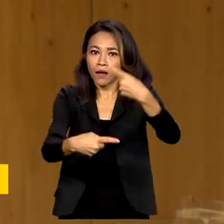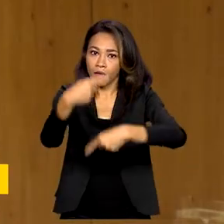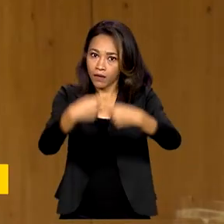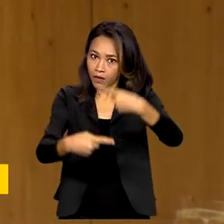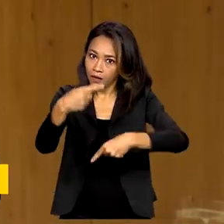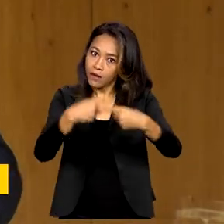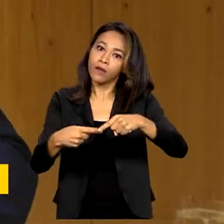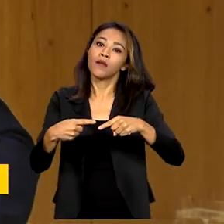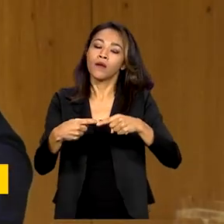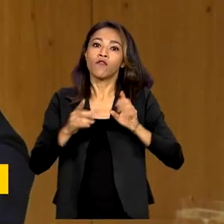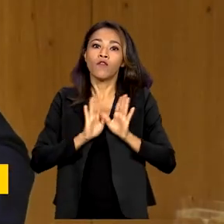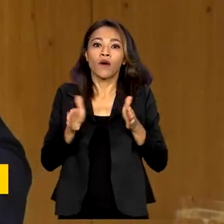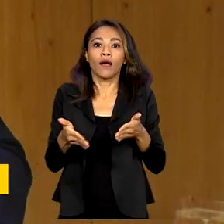dentro desse contexto.